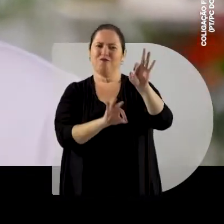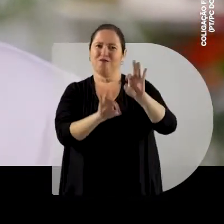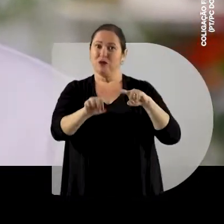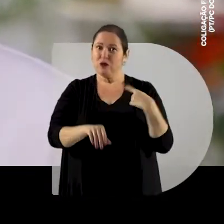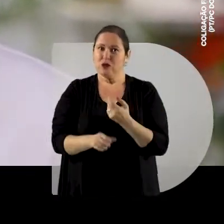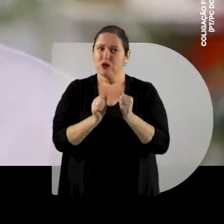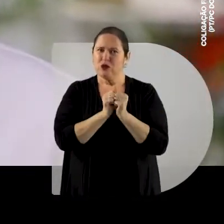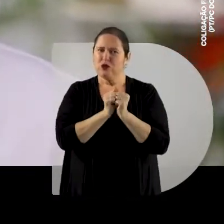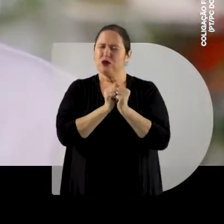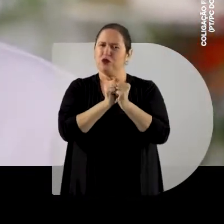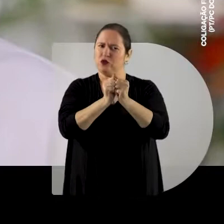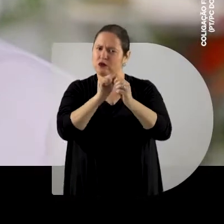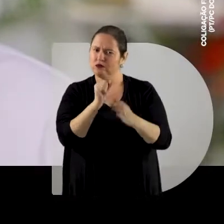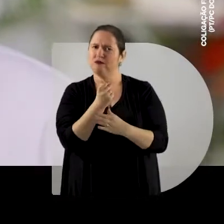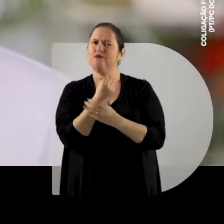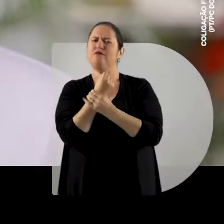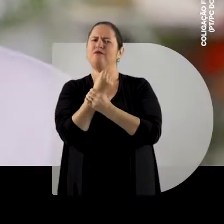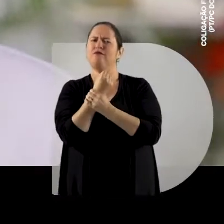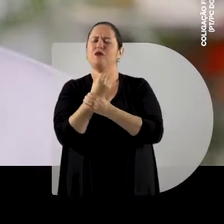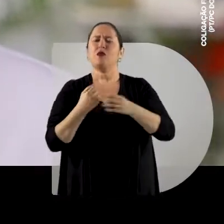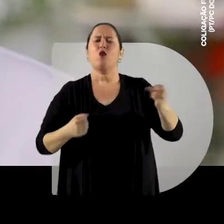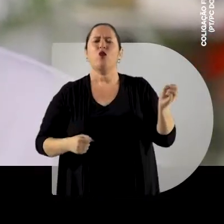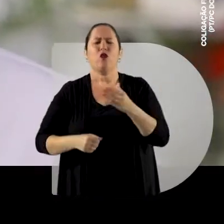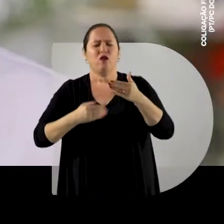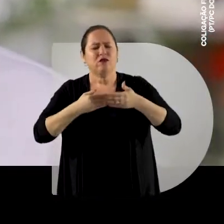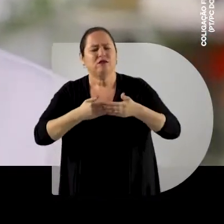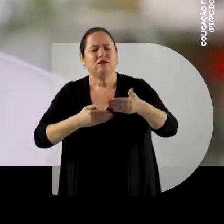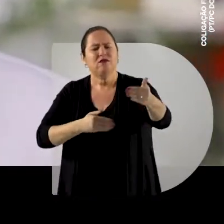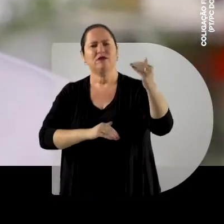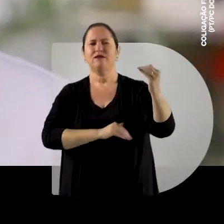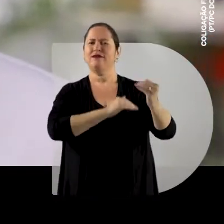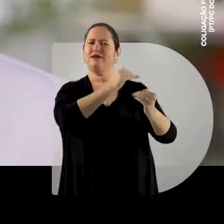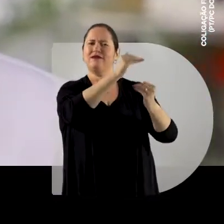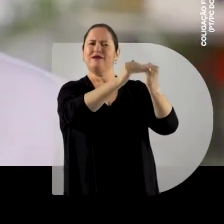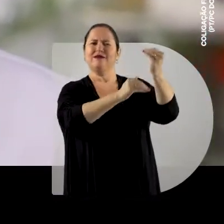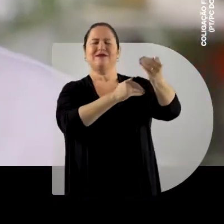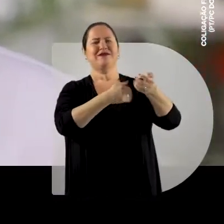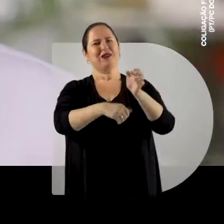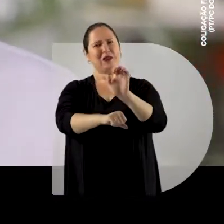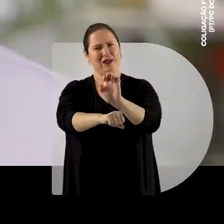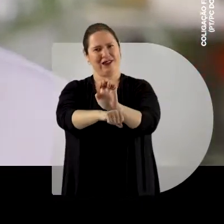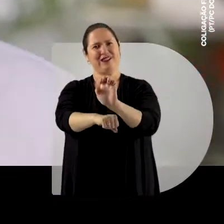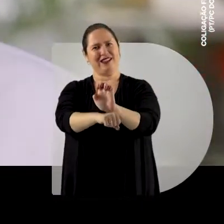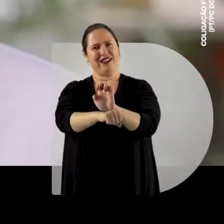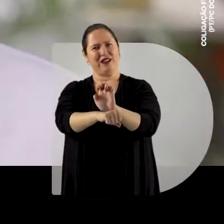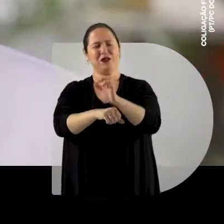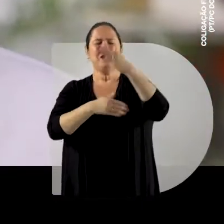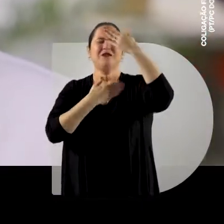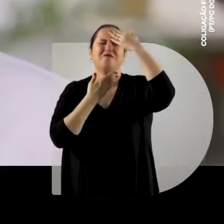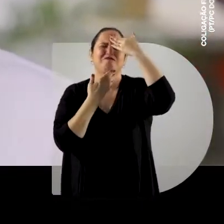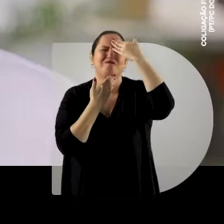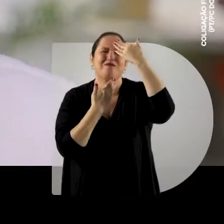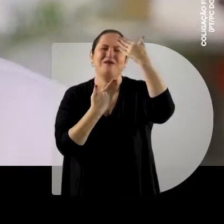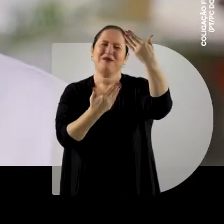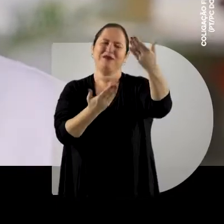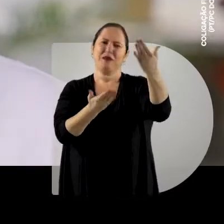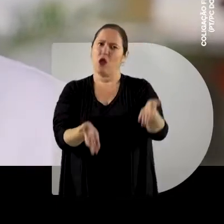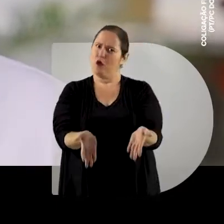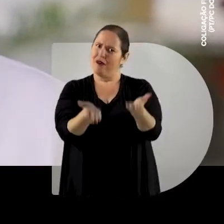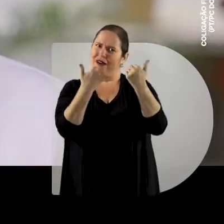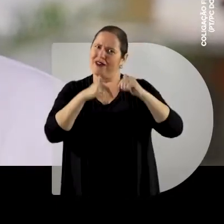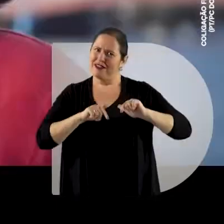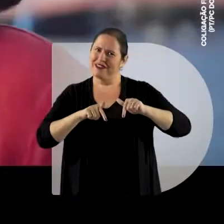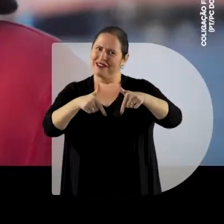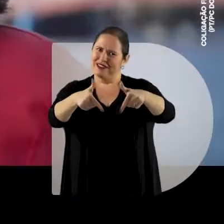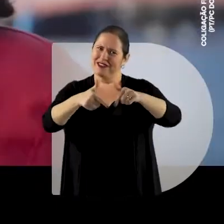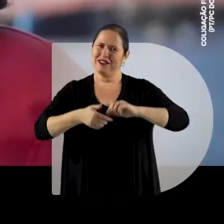e sem riscos Um novo tempo de crescimento e prosperidade no nosso estado Muito obrigado! E bora pra frente!